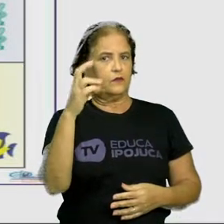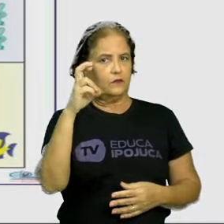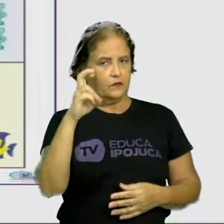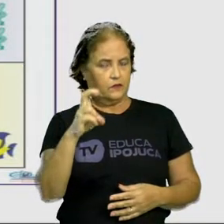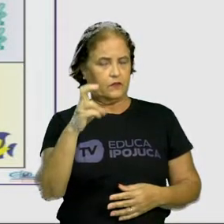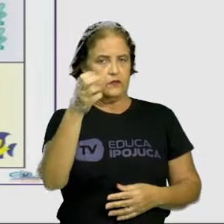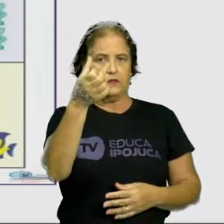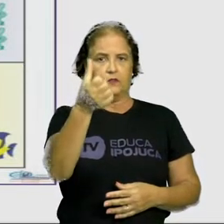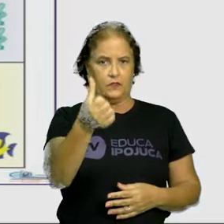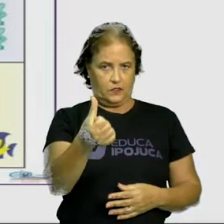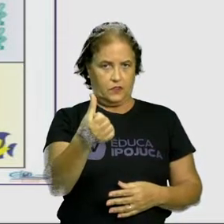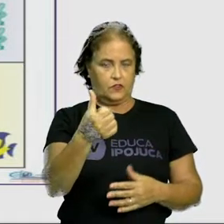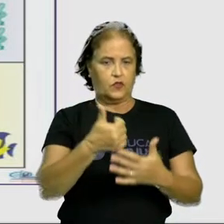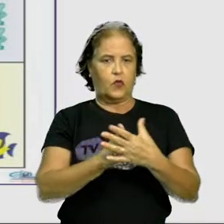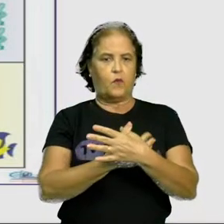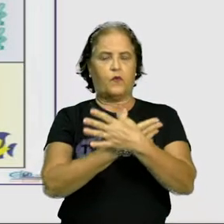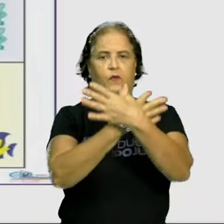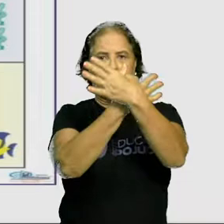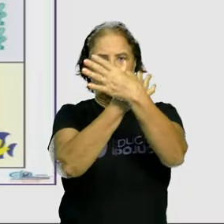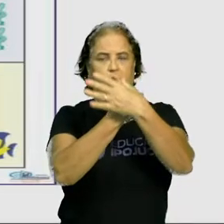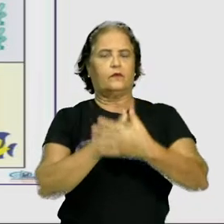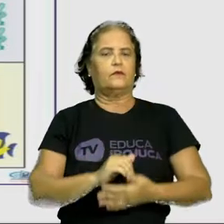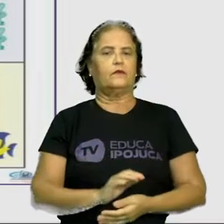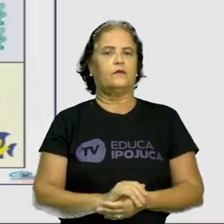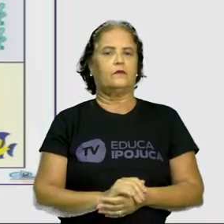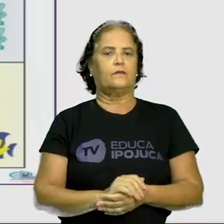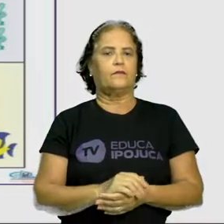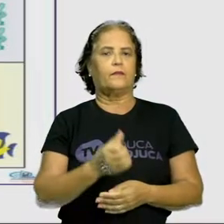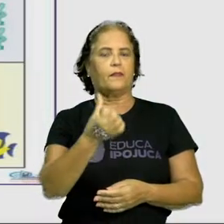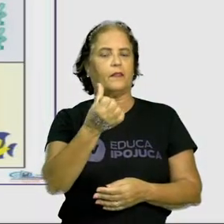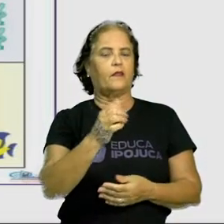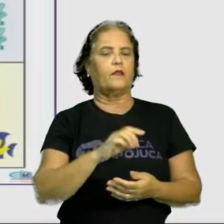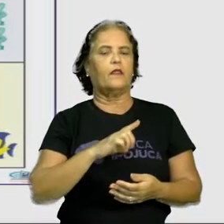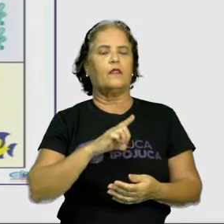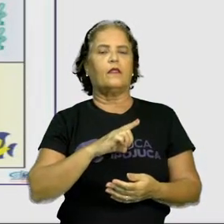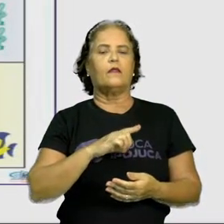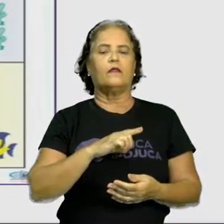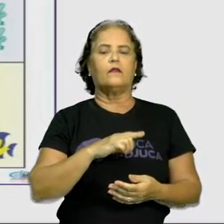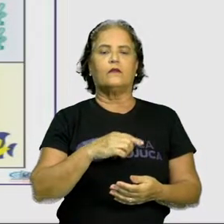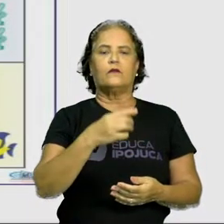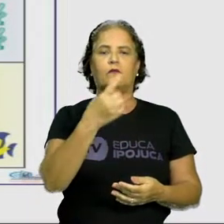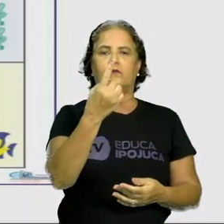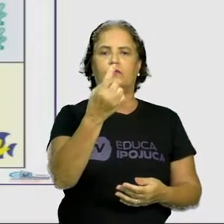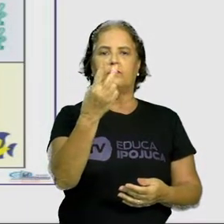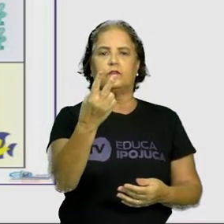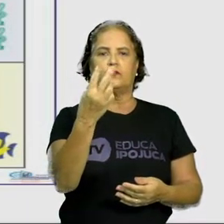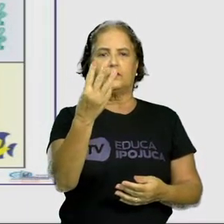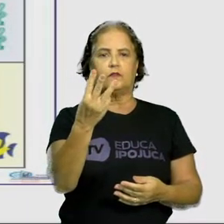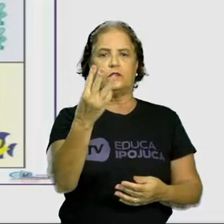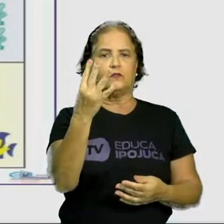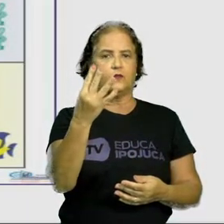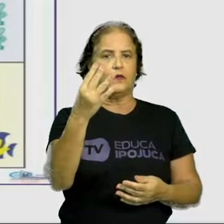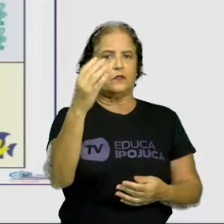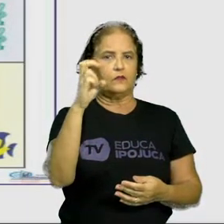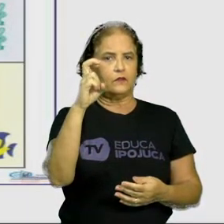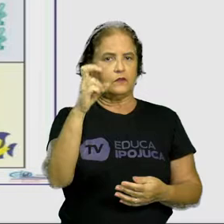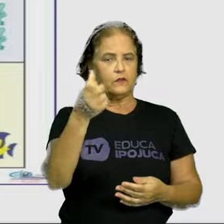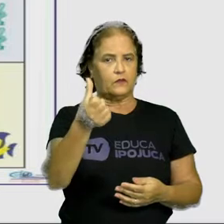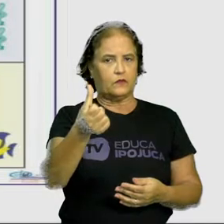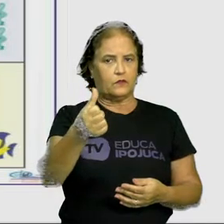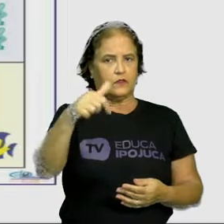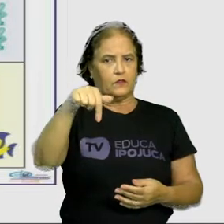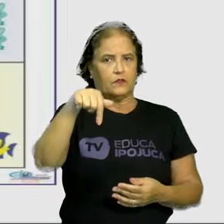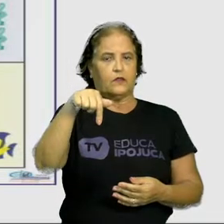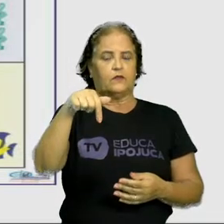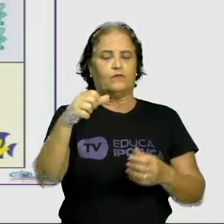seis borboletas. E aqui nós temos um, dois, três, quatro, cinco, seis, sete carrinhos.